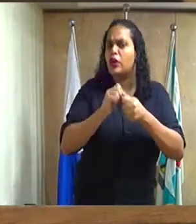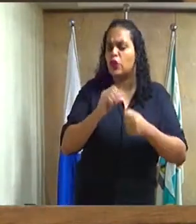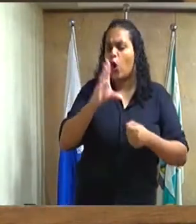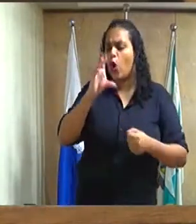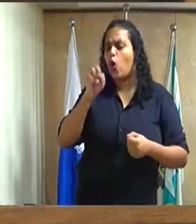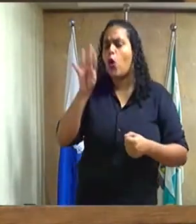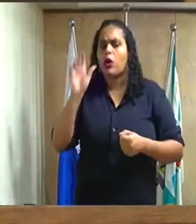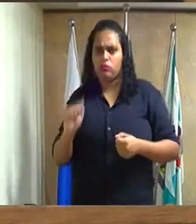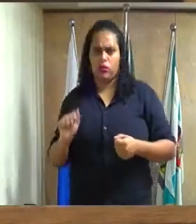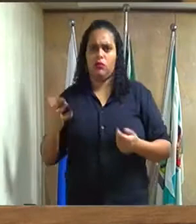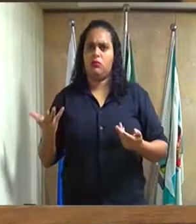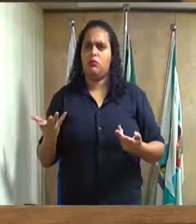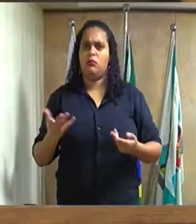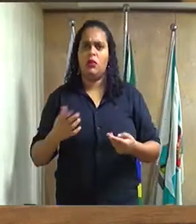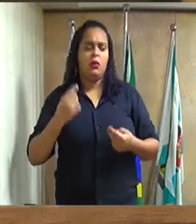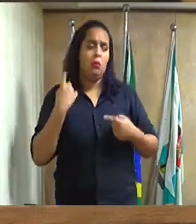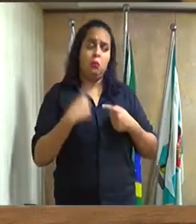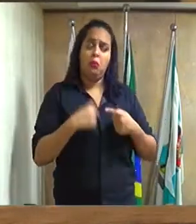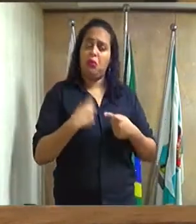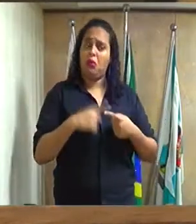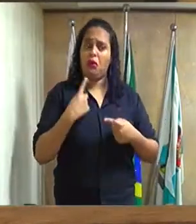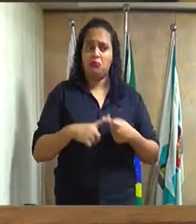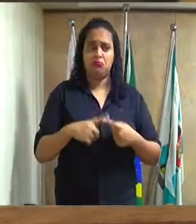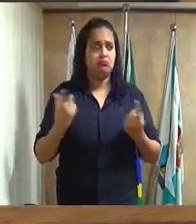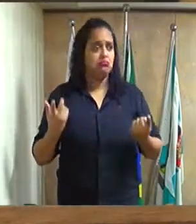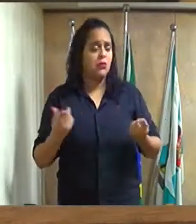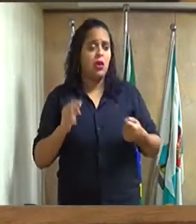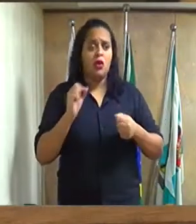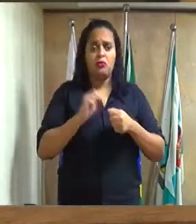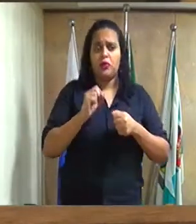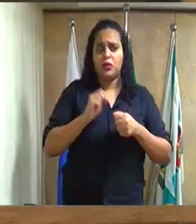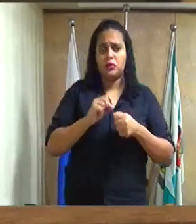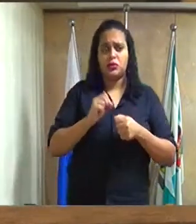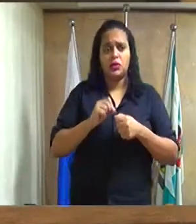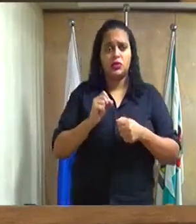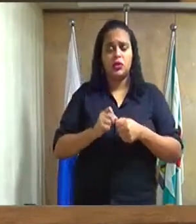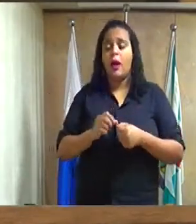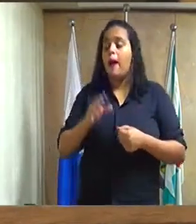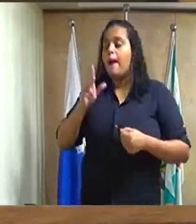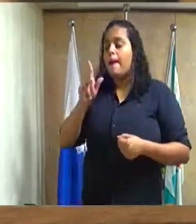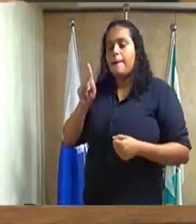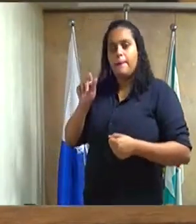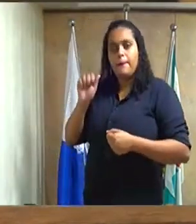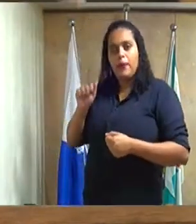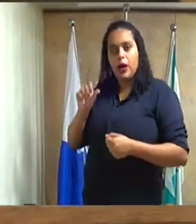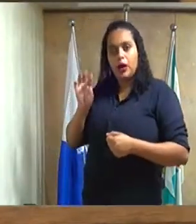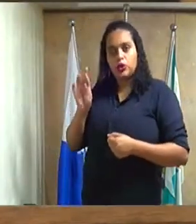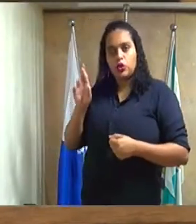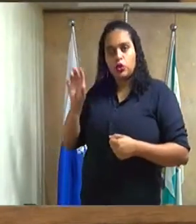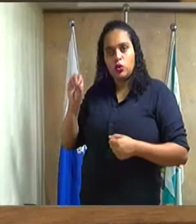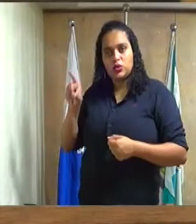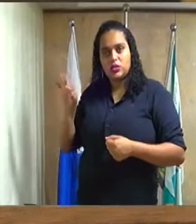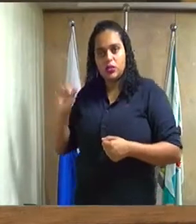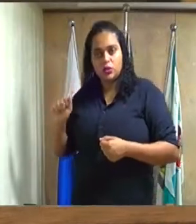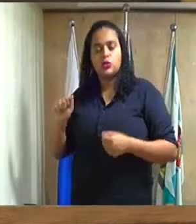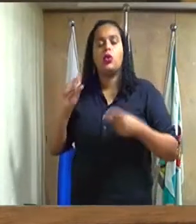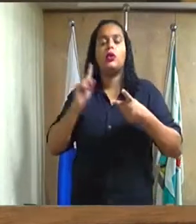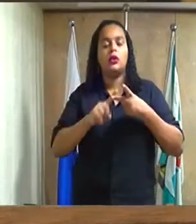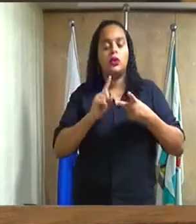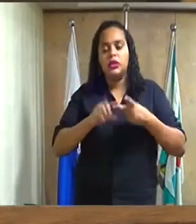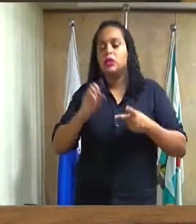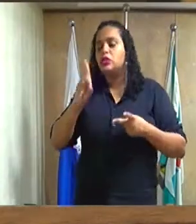evento, porque foi arrecadado de patrocinadores, de expositores